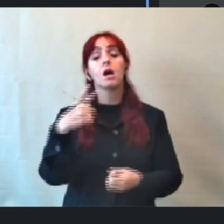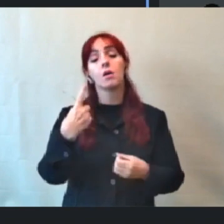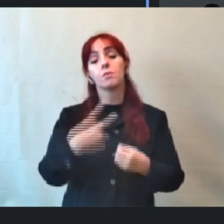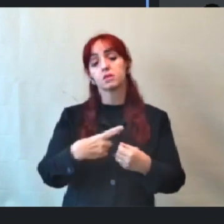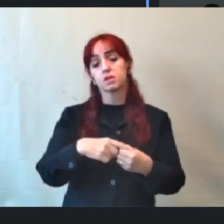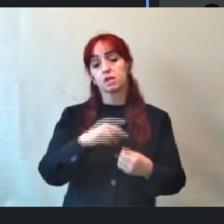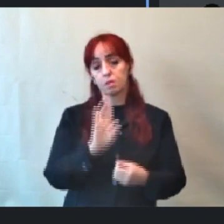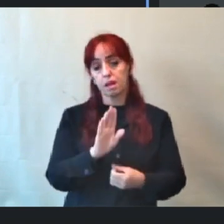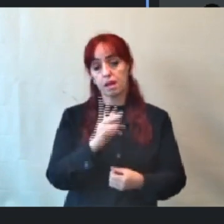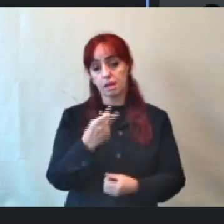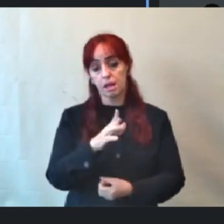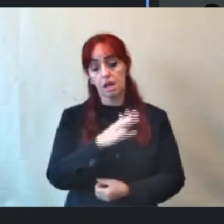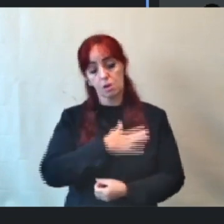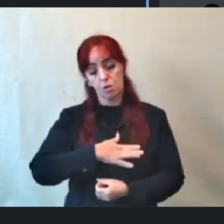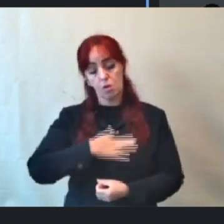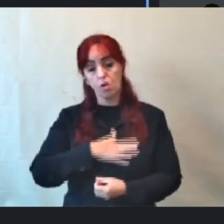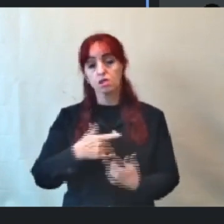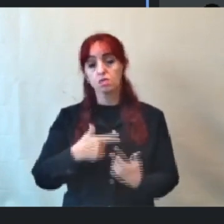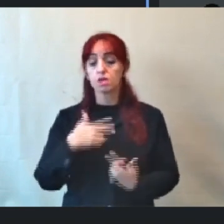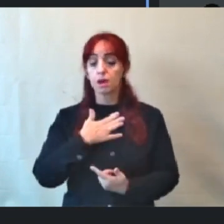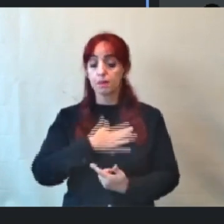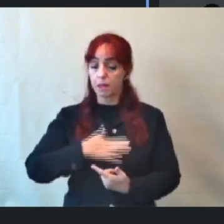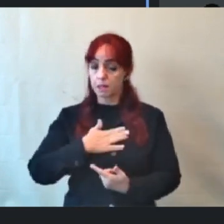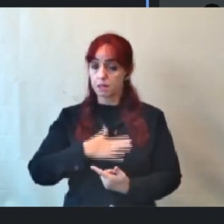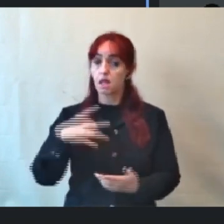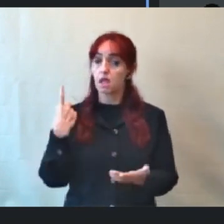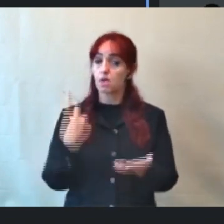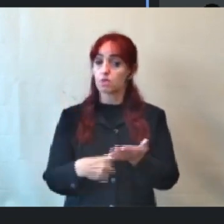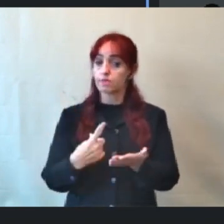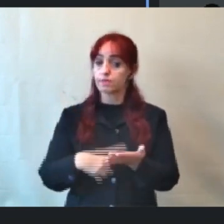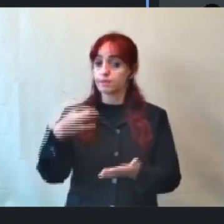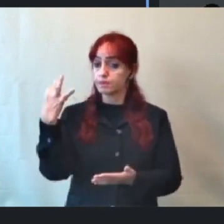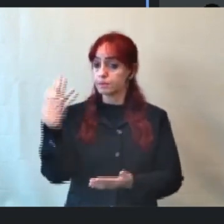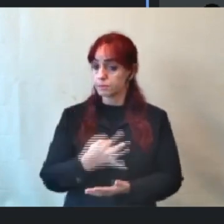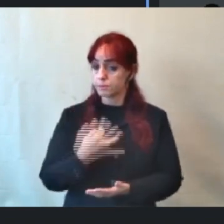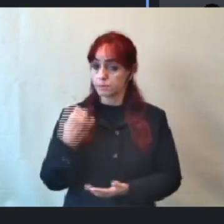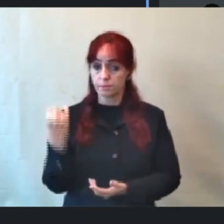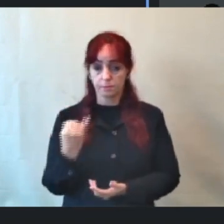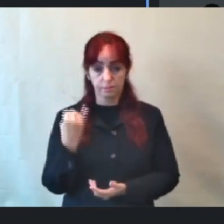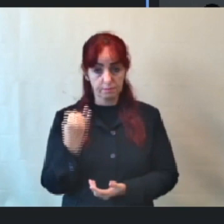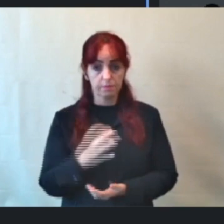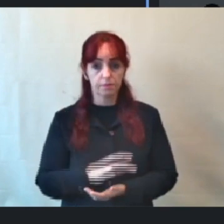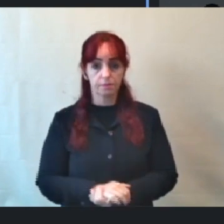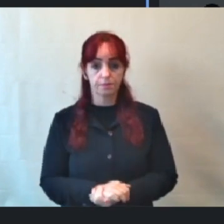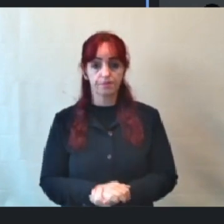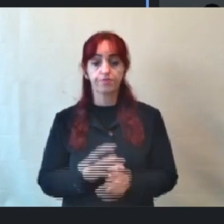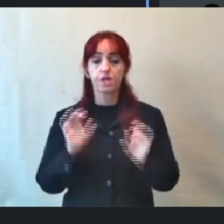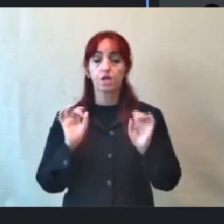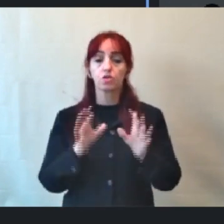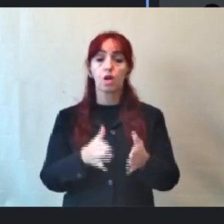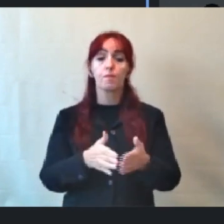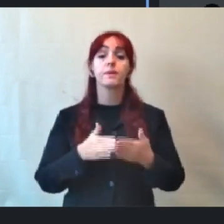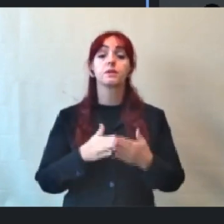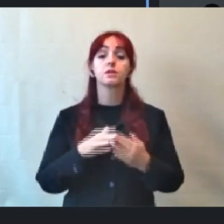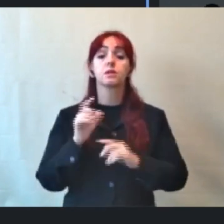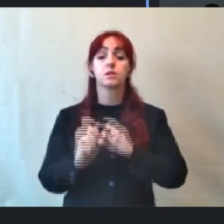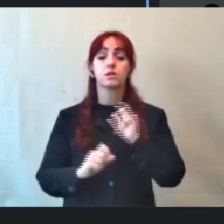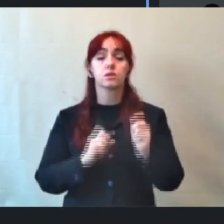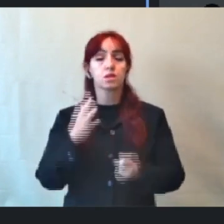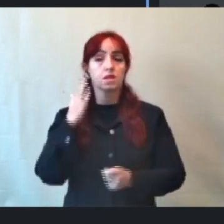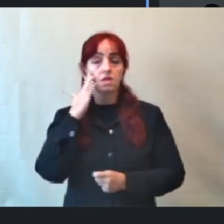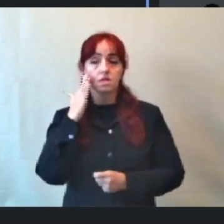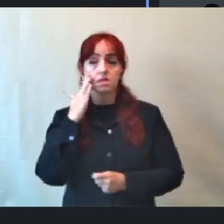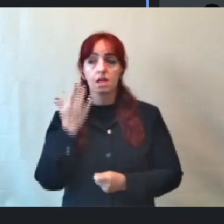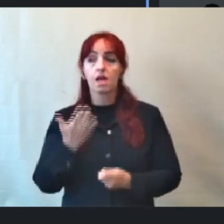da cidade que vive é prazeroso, cumprir esse compromisso, são muito importantes. Só gostaria de pedir, a gente sabe que boa parte